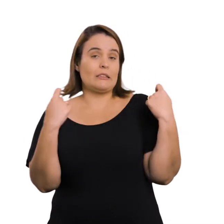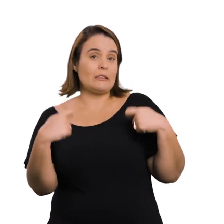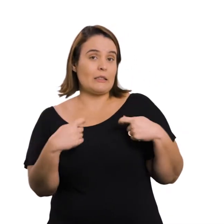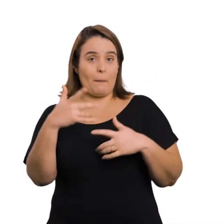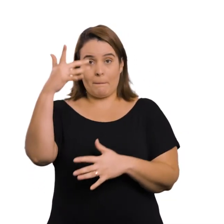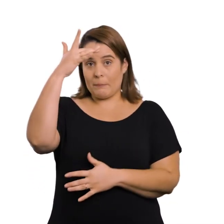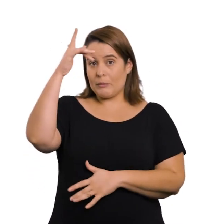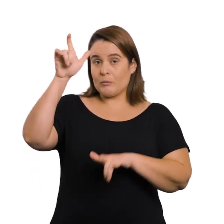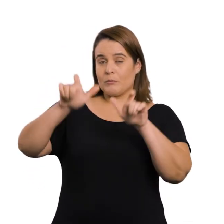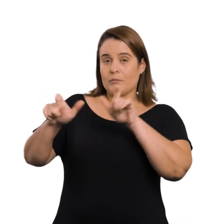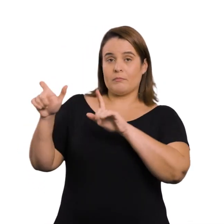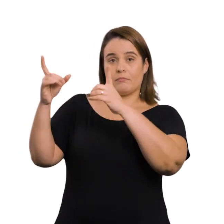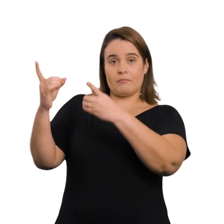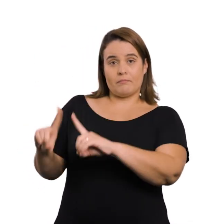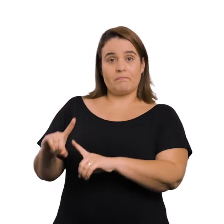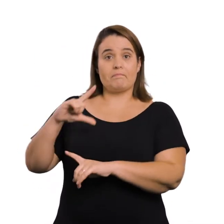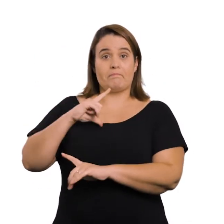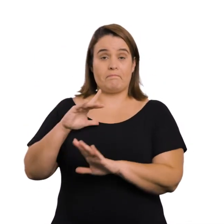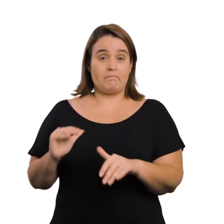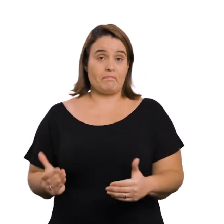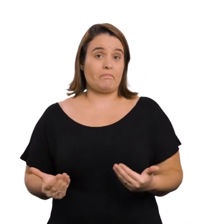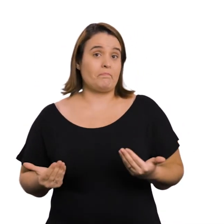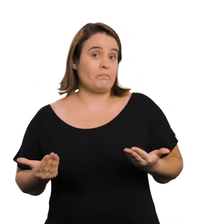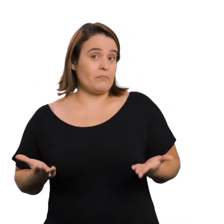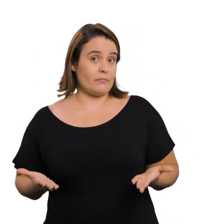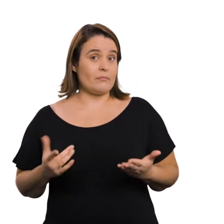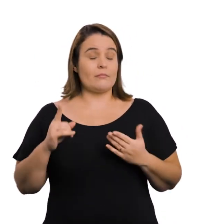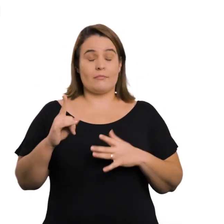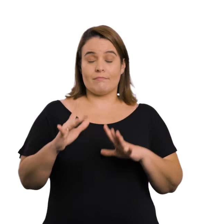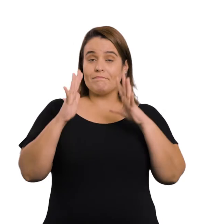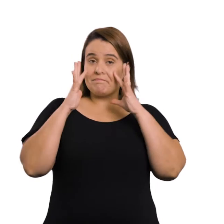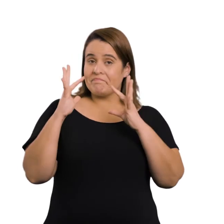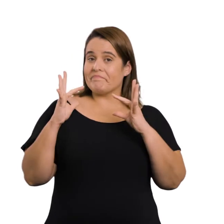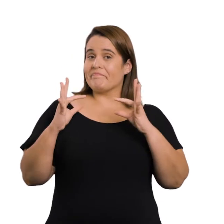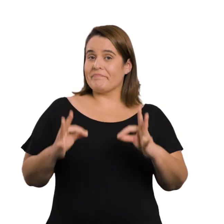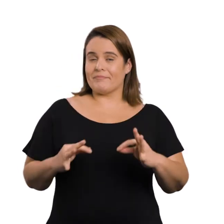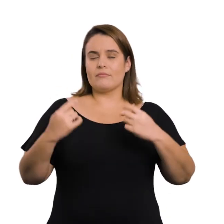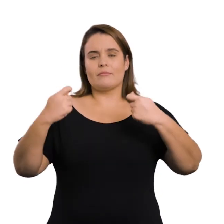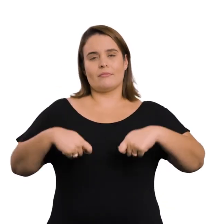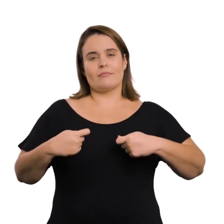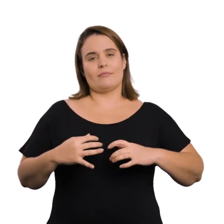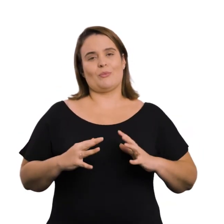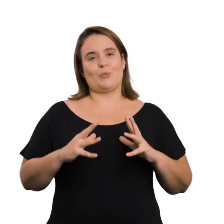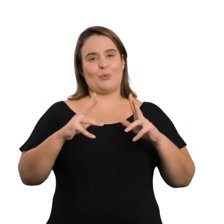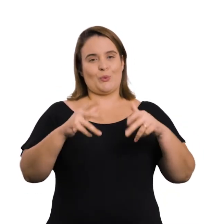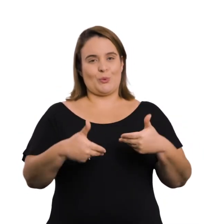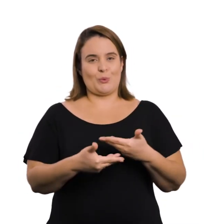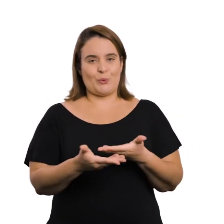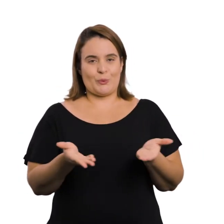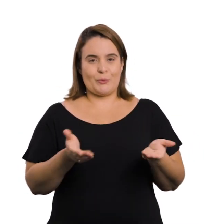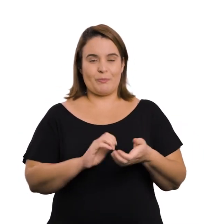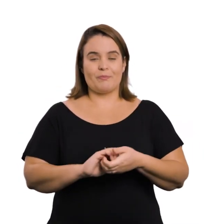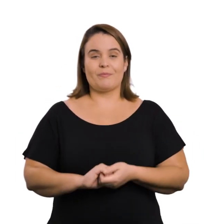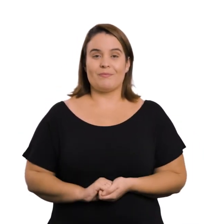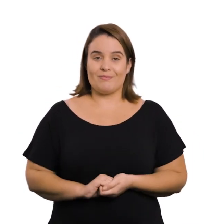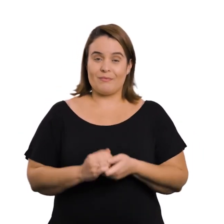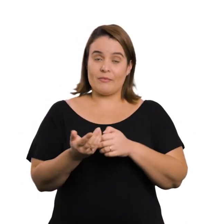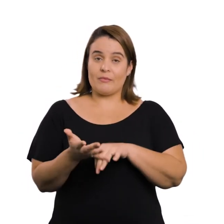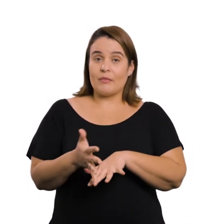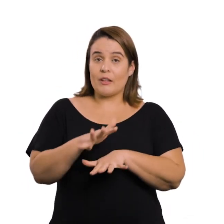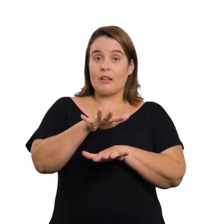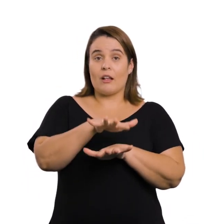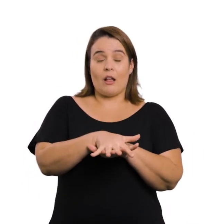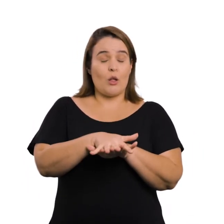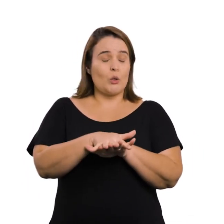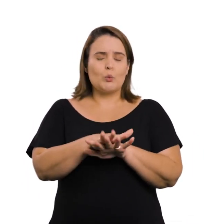modifica para atender às necessidades das pessoas com deficiência E, com isso, se torna mais atenta às necessidades de